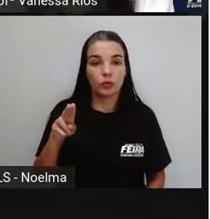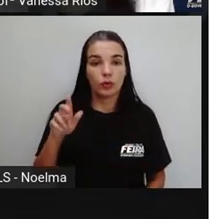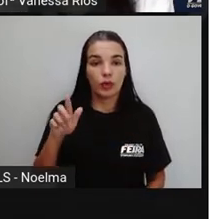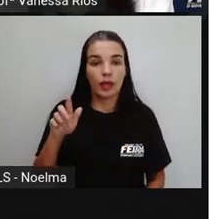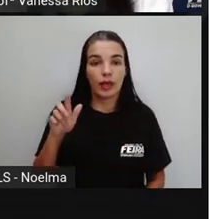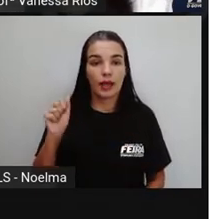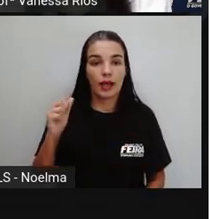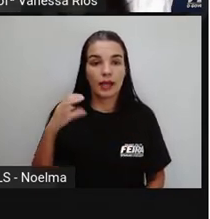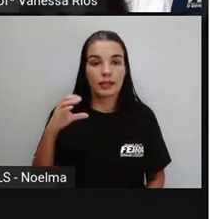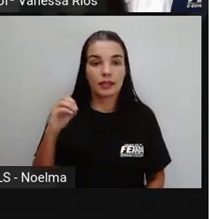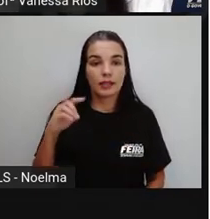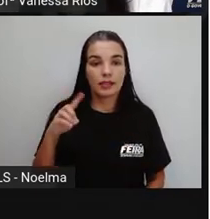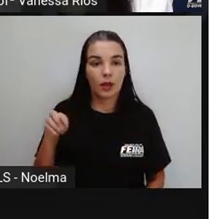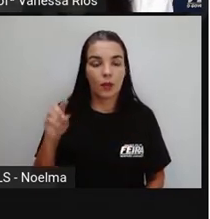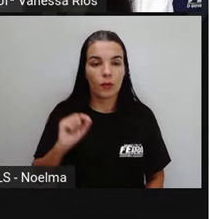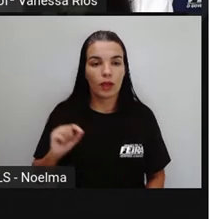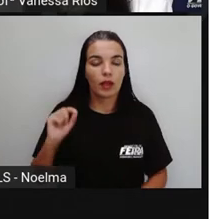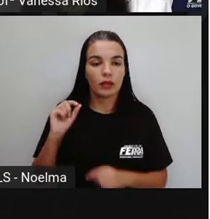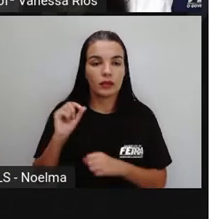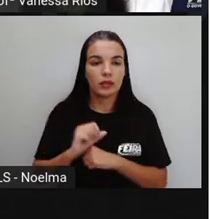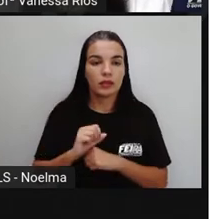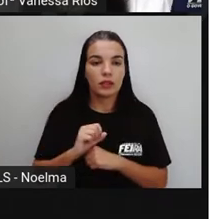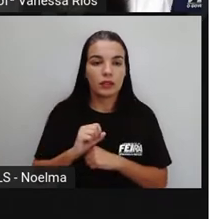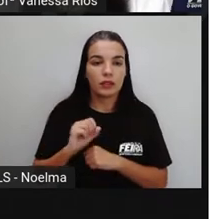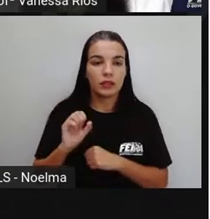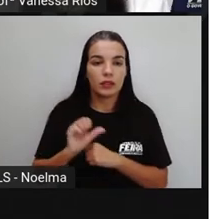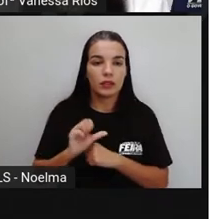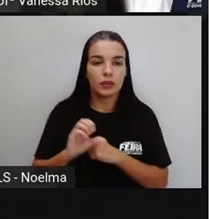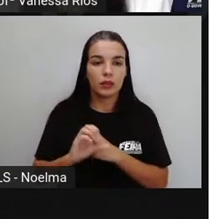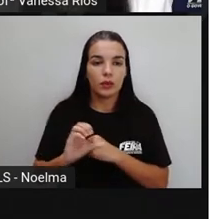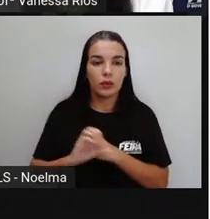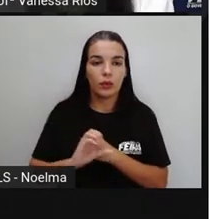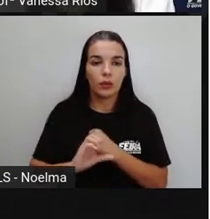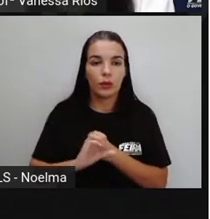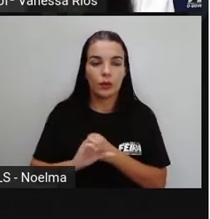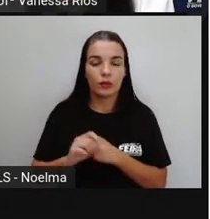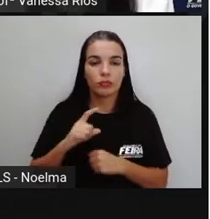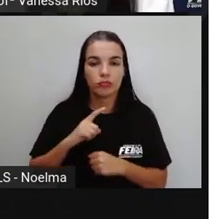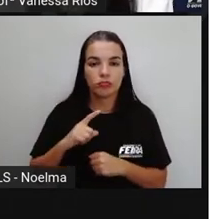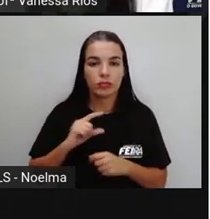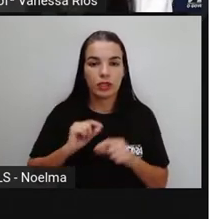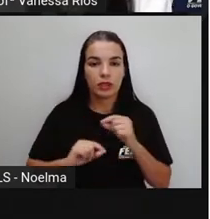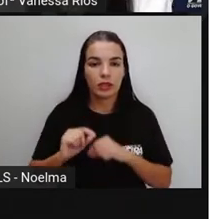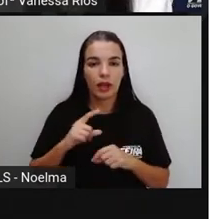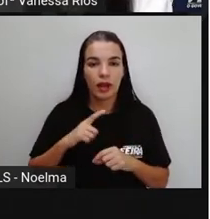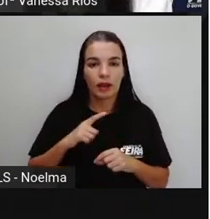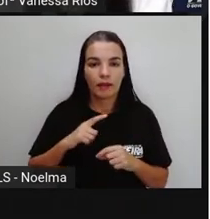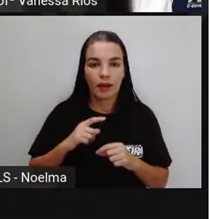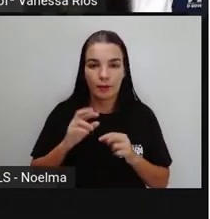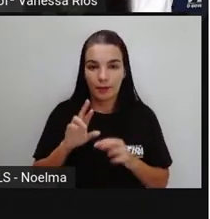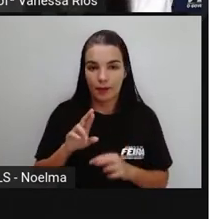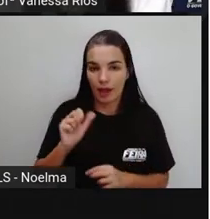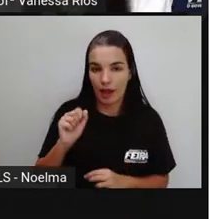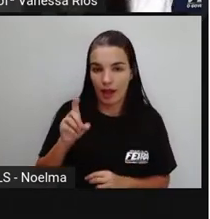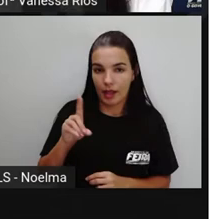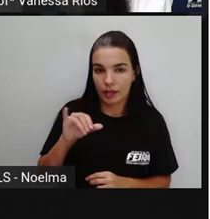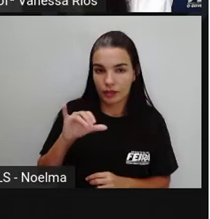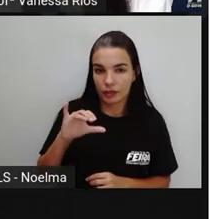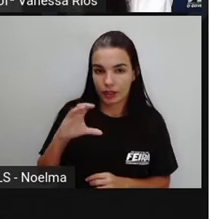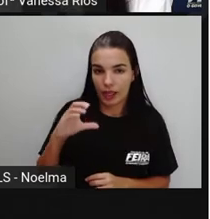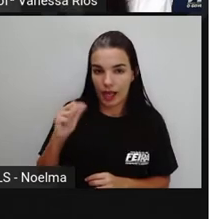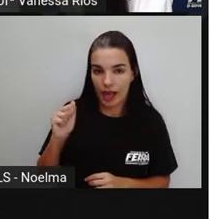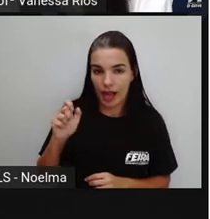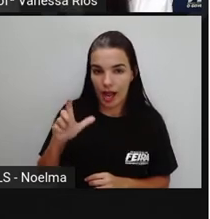terminado em ar. E a gente percebe aí que o verbo conserva, né? O seu radical, que é a parte principal da